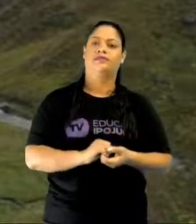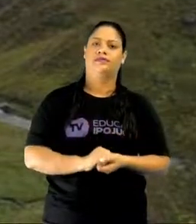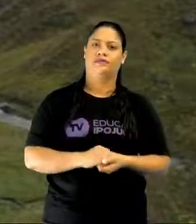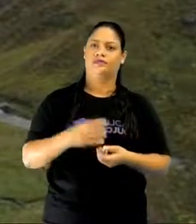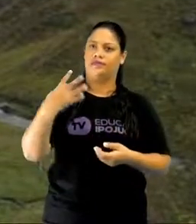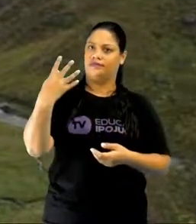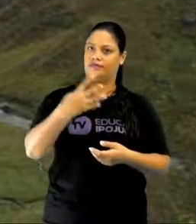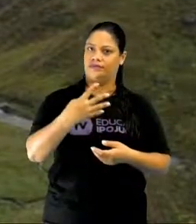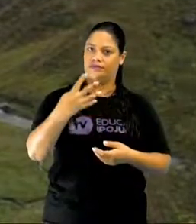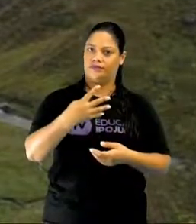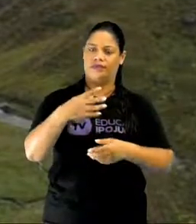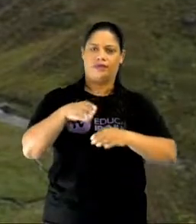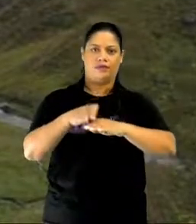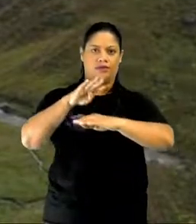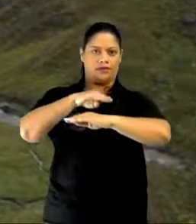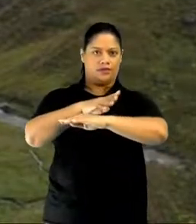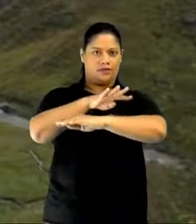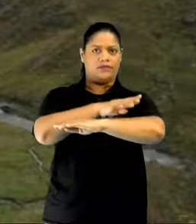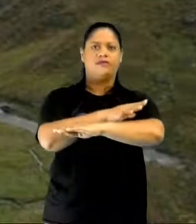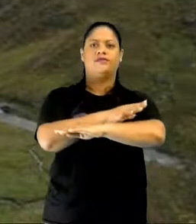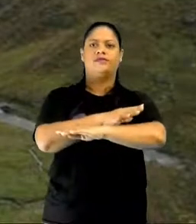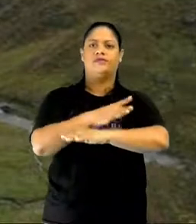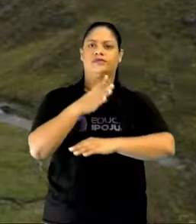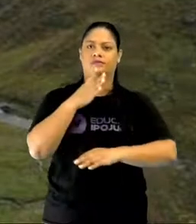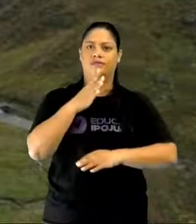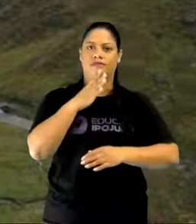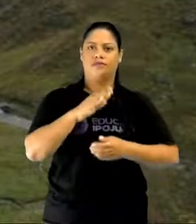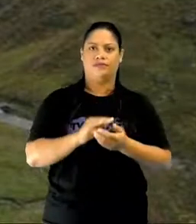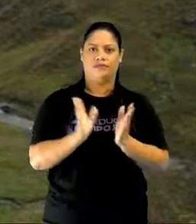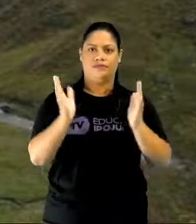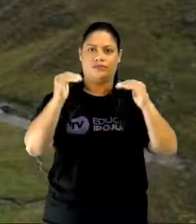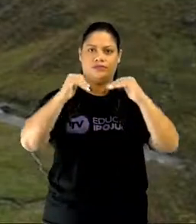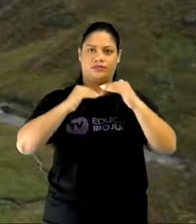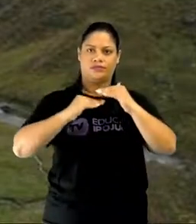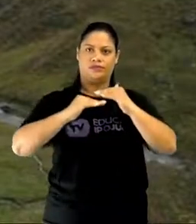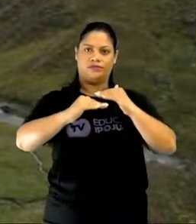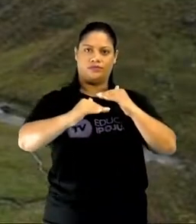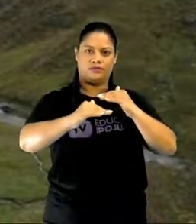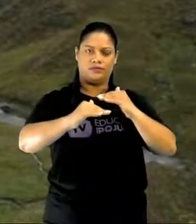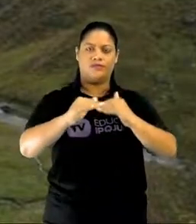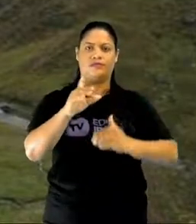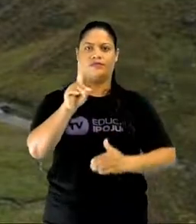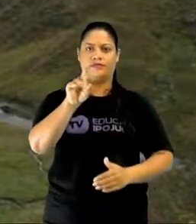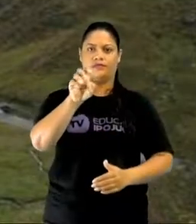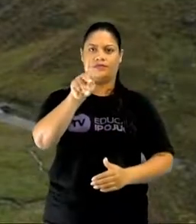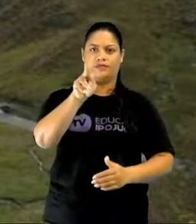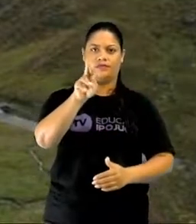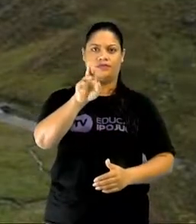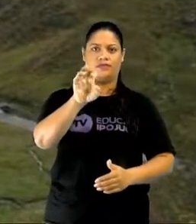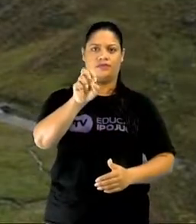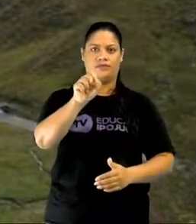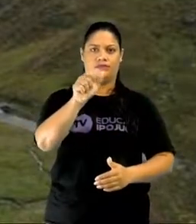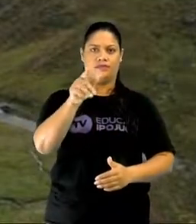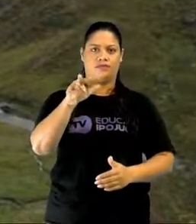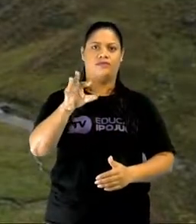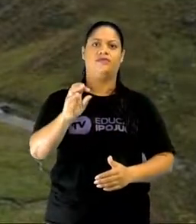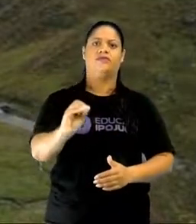agora da quarta parte do relevo, conhecida como depressão. Depressão é uma parte do